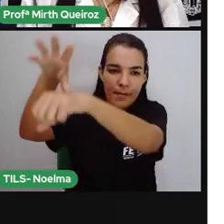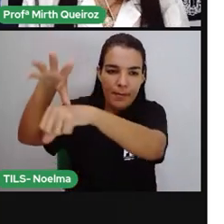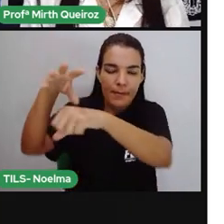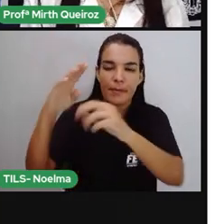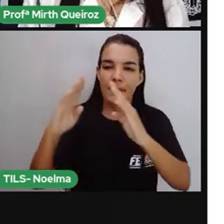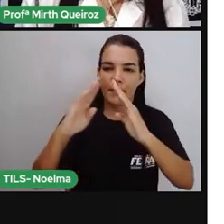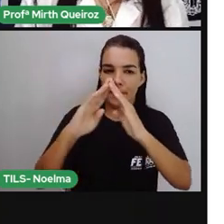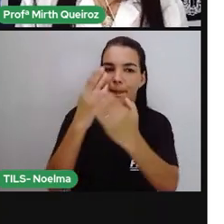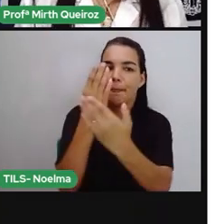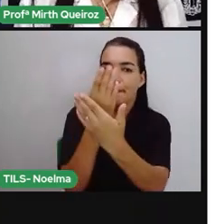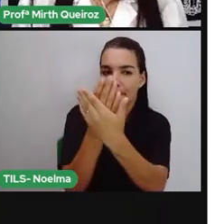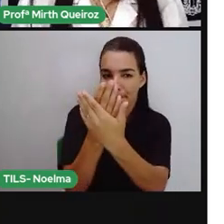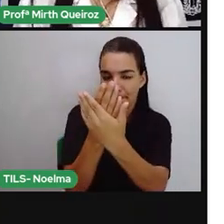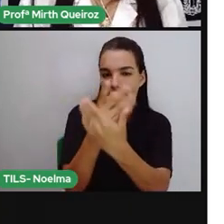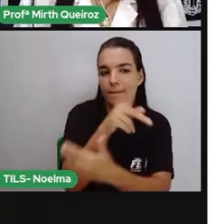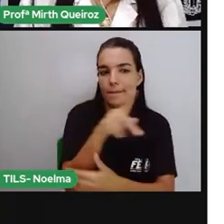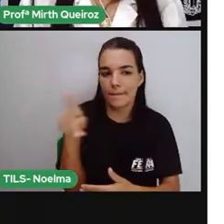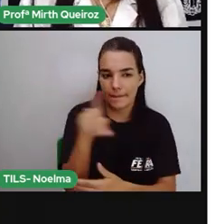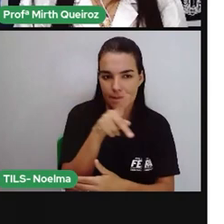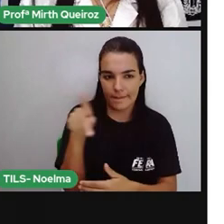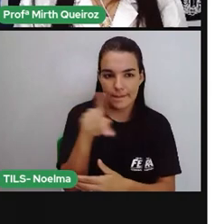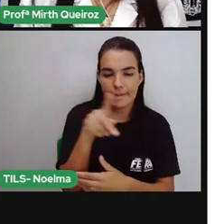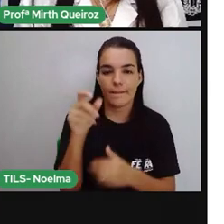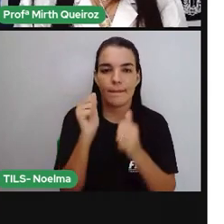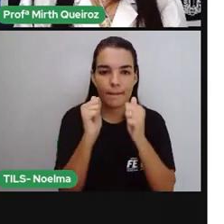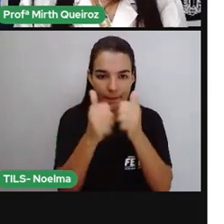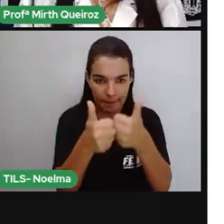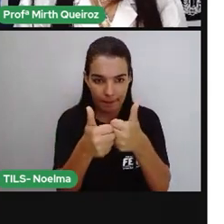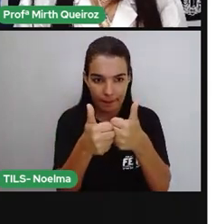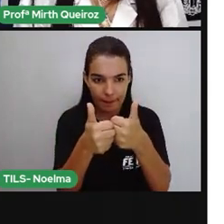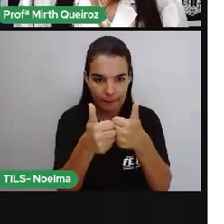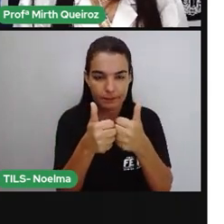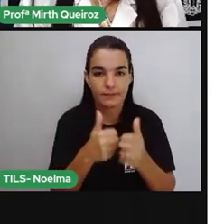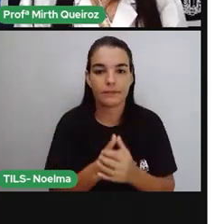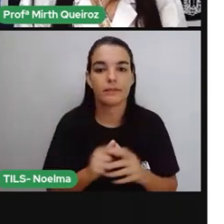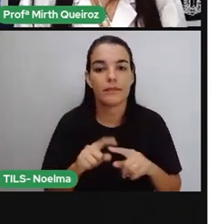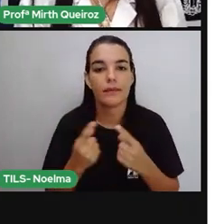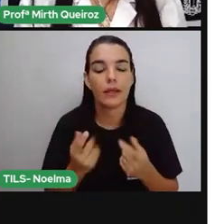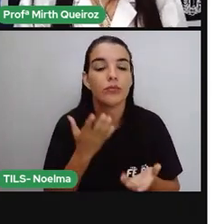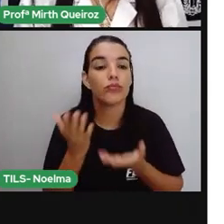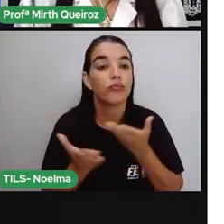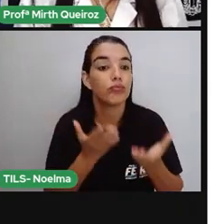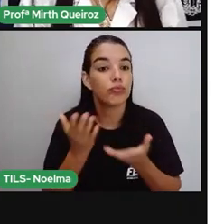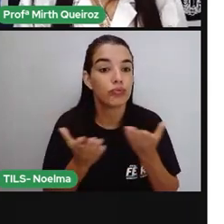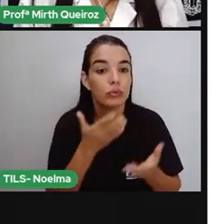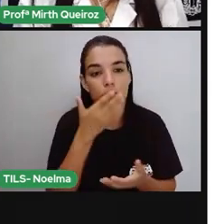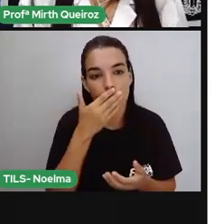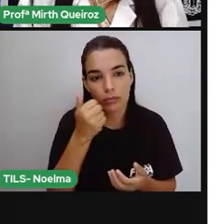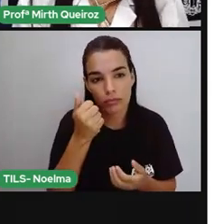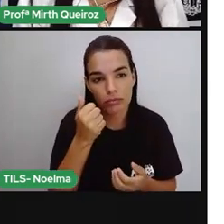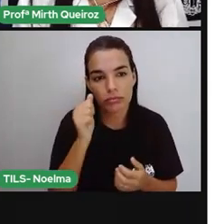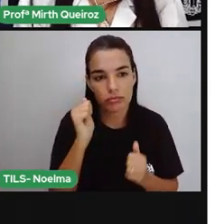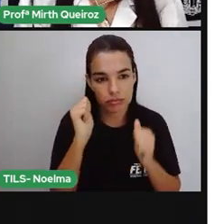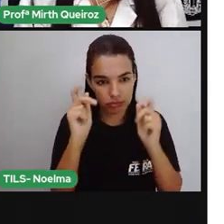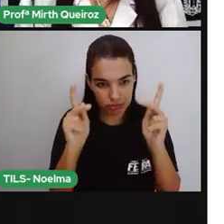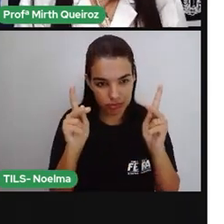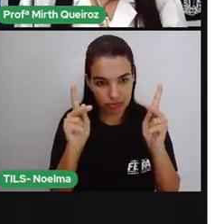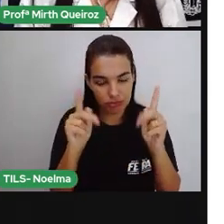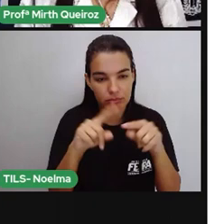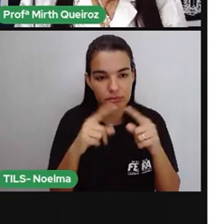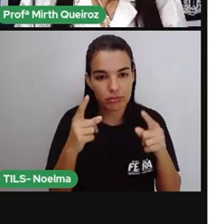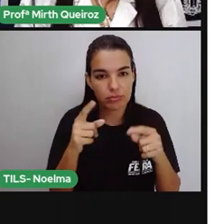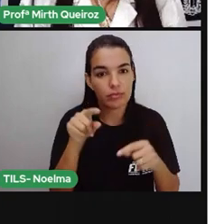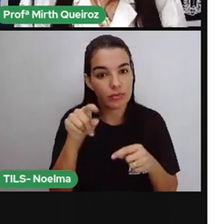né? Vocês deverão entregar nas escolas. Então, cuidem muito bem desse material porque vocês irão ser avaliados